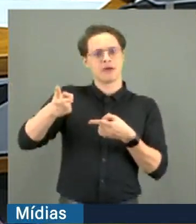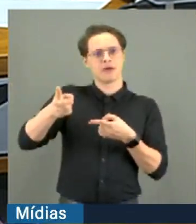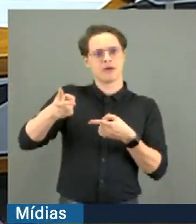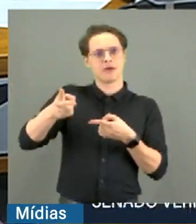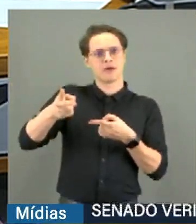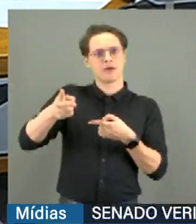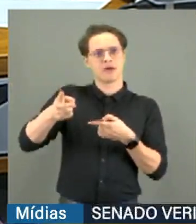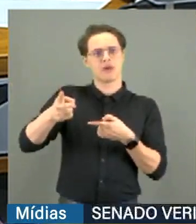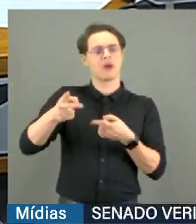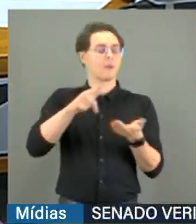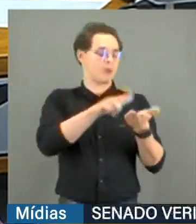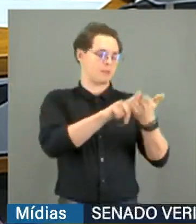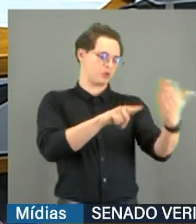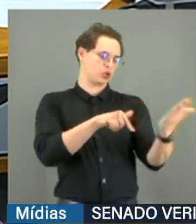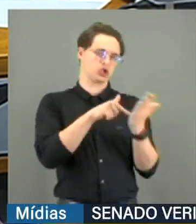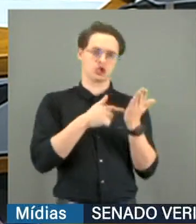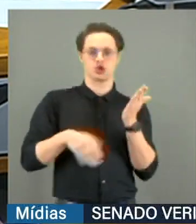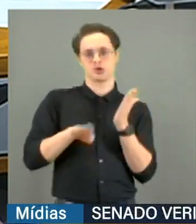Ah, entendido.